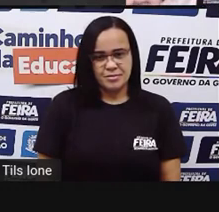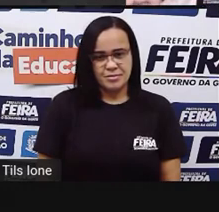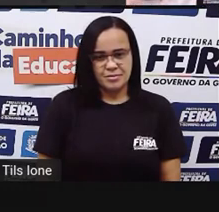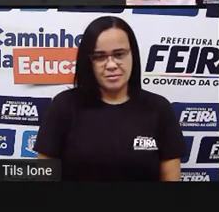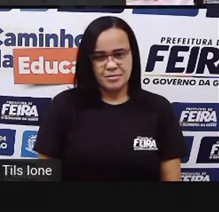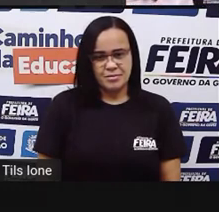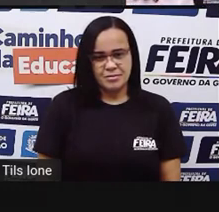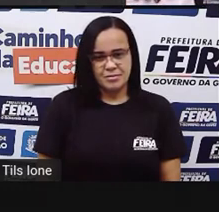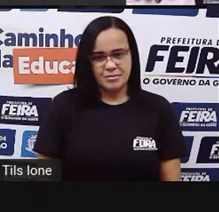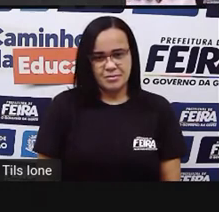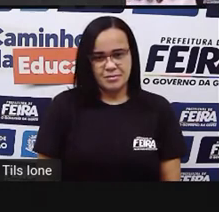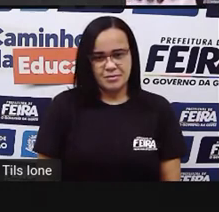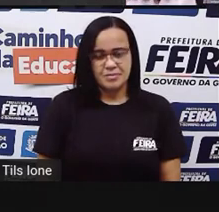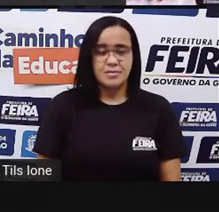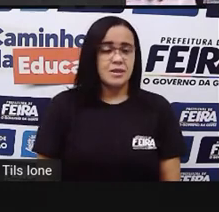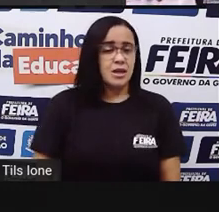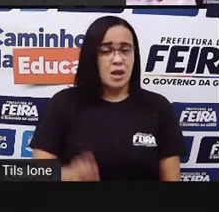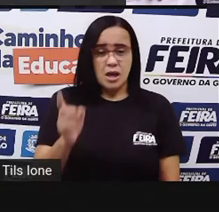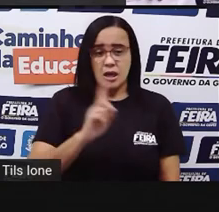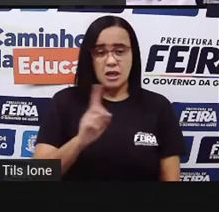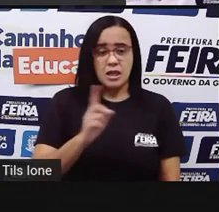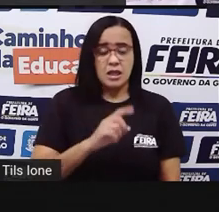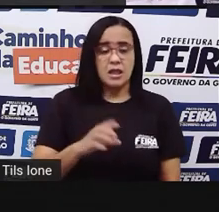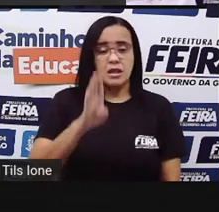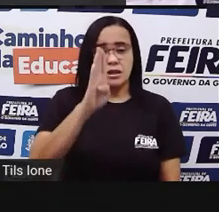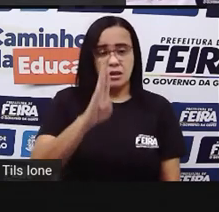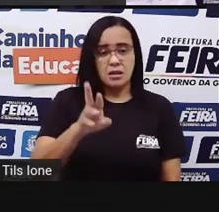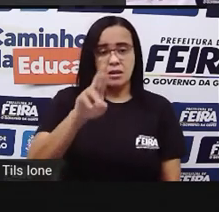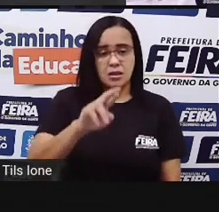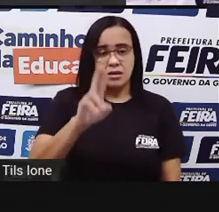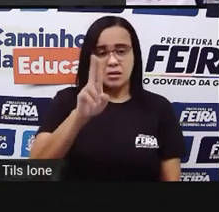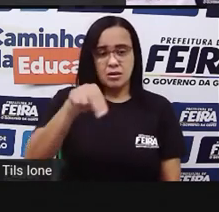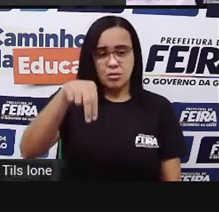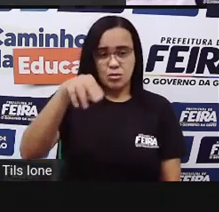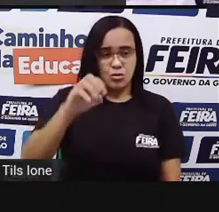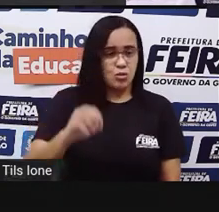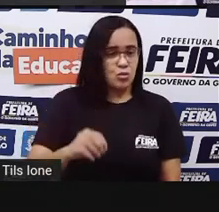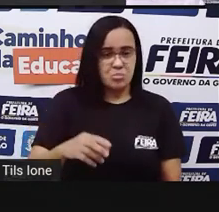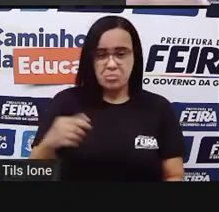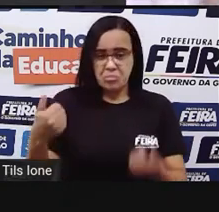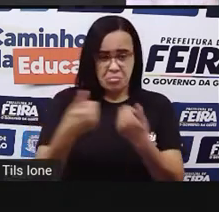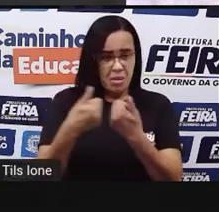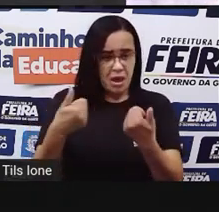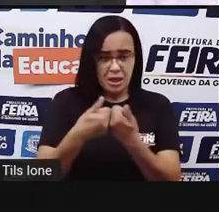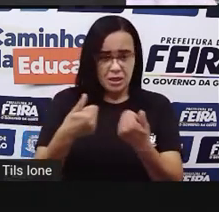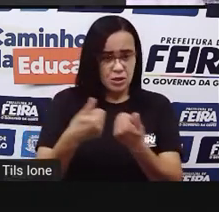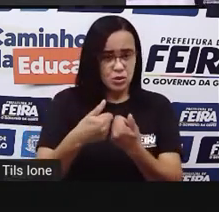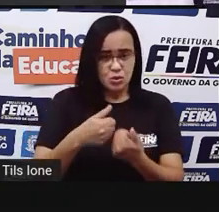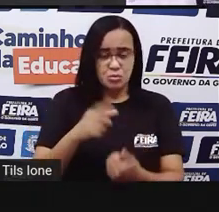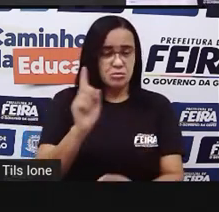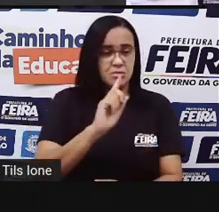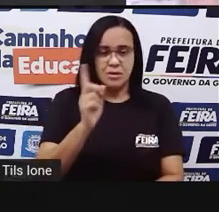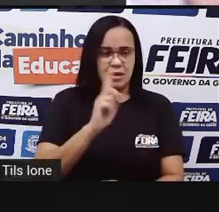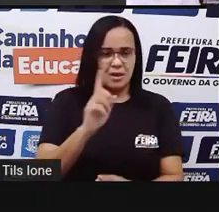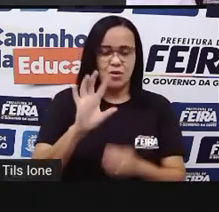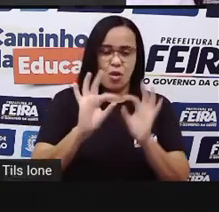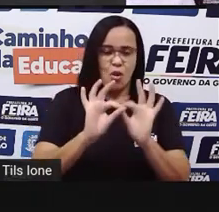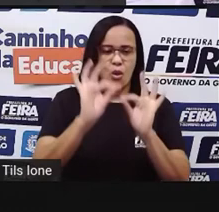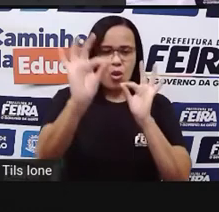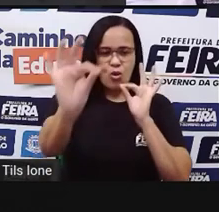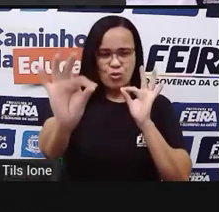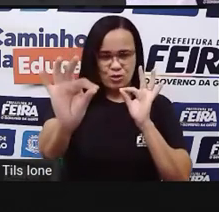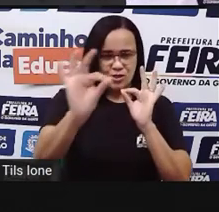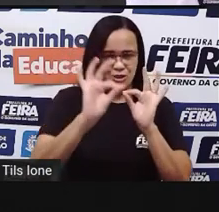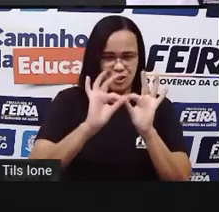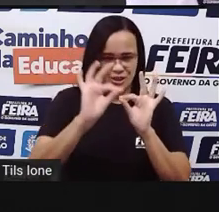perto de Luciano. Não está mesmo. Ó, Luciano, onde é que está? Olha onde é que Bruno está bem longe, né? Um está bem longe do